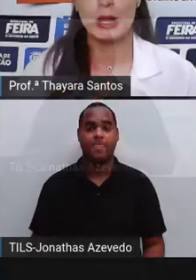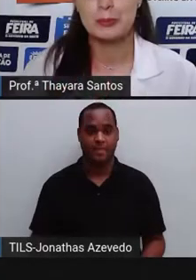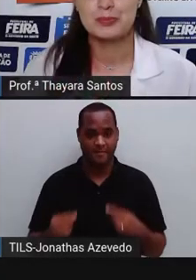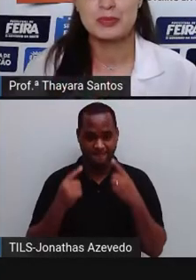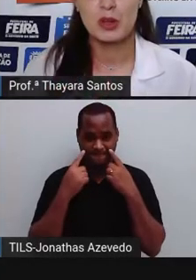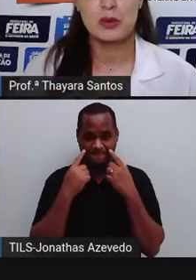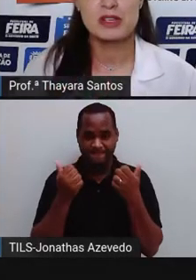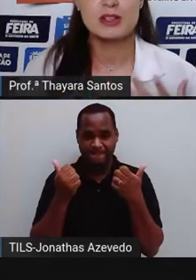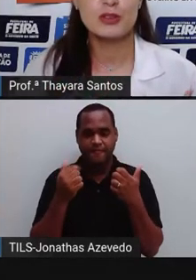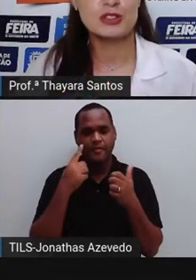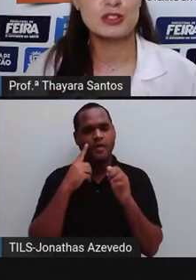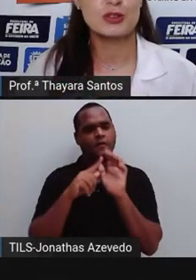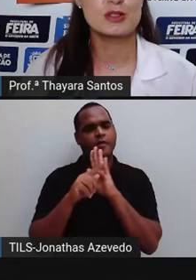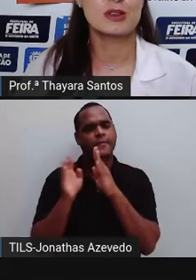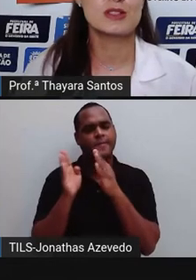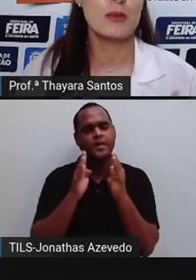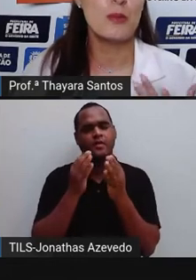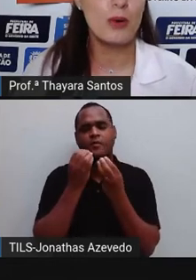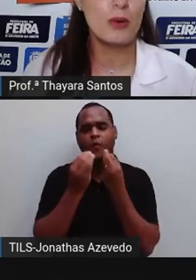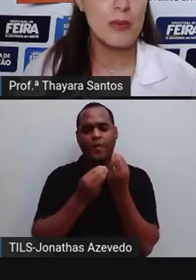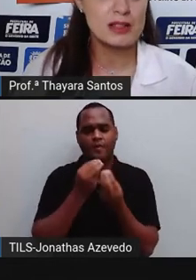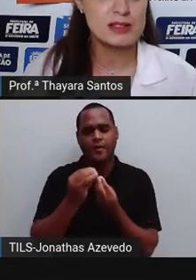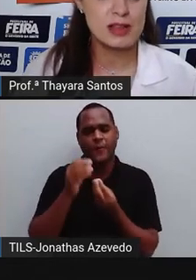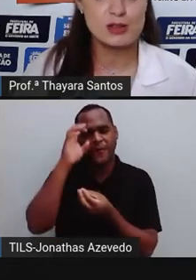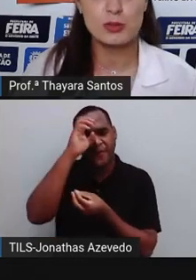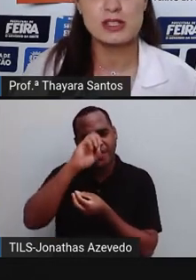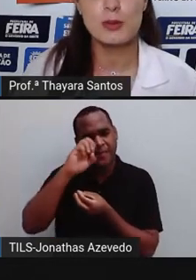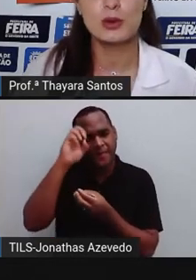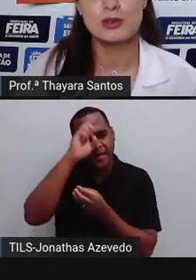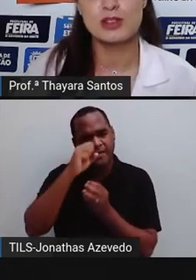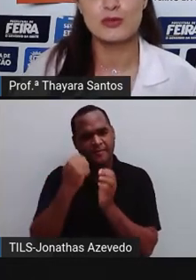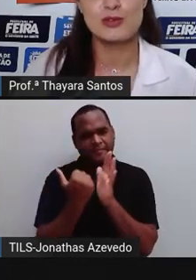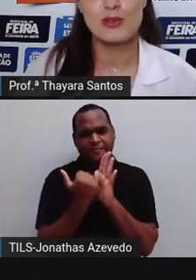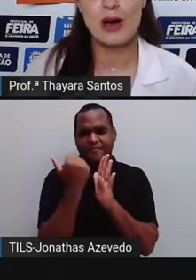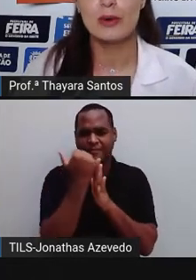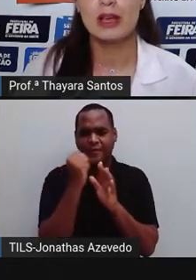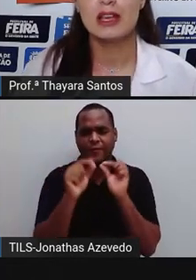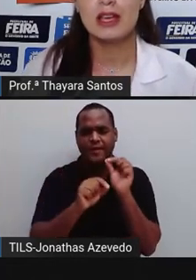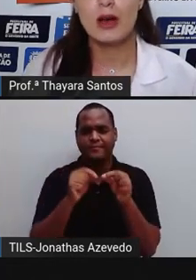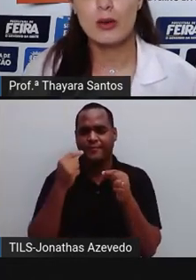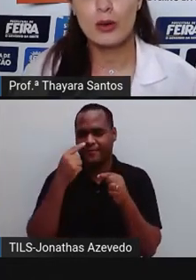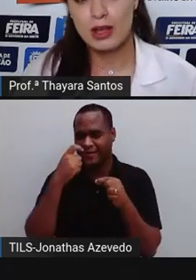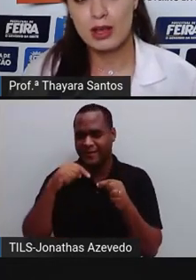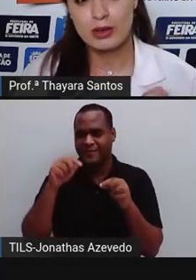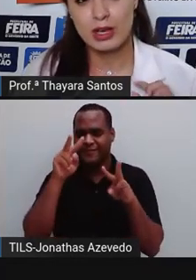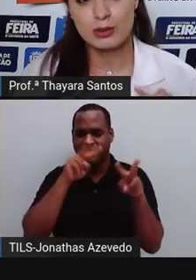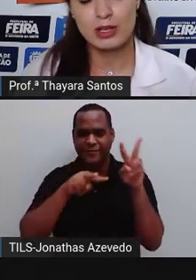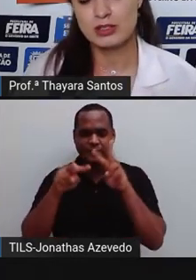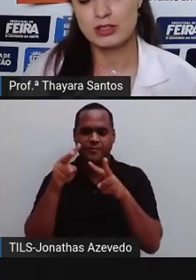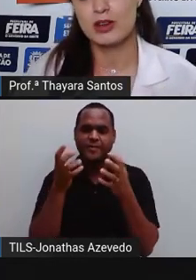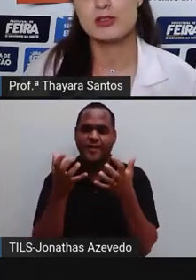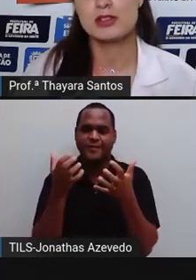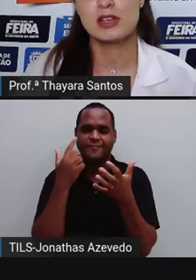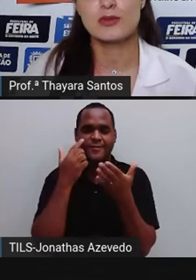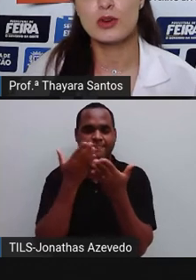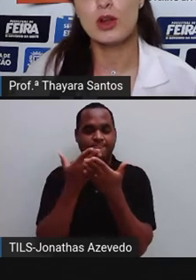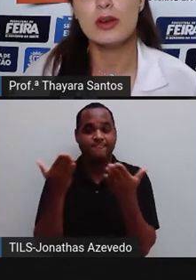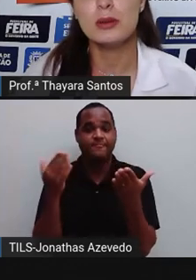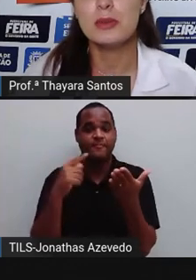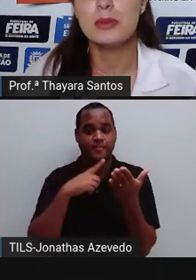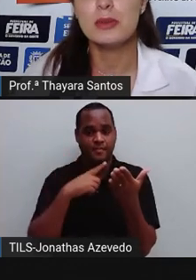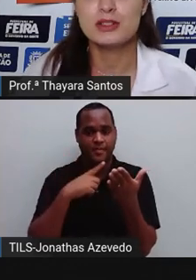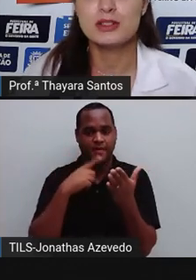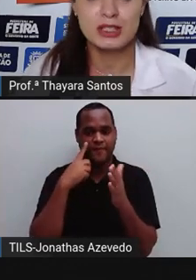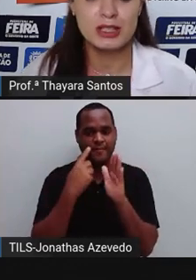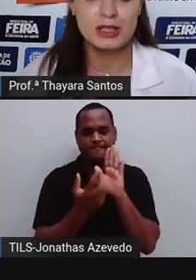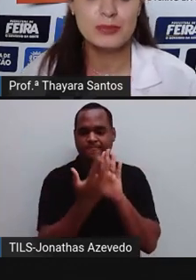Vamos lá! Com esse vídeo a gente conseguiu saber um pouco mais sobre essa poluição visual e agora eu quero testar vocês. Eu